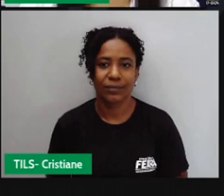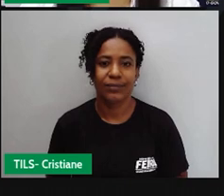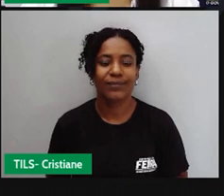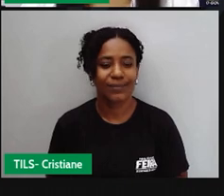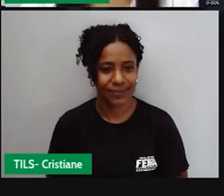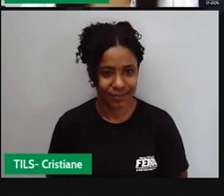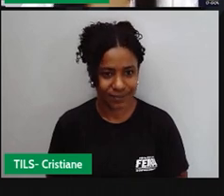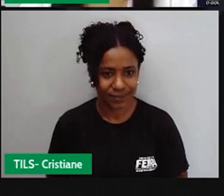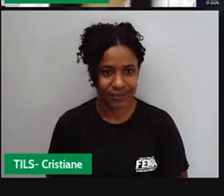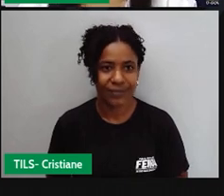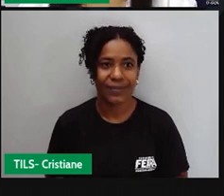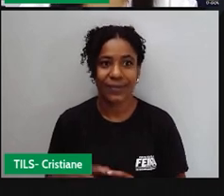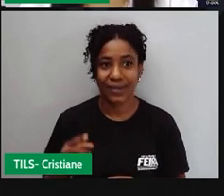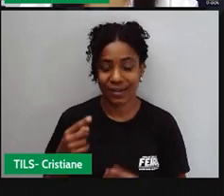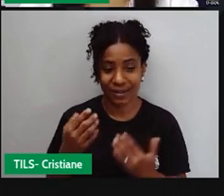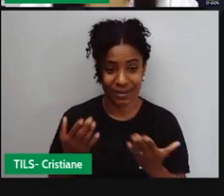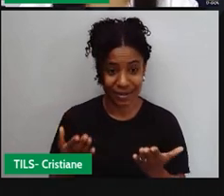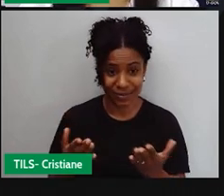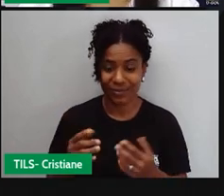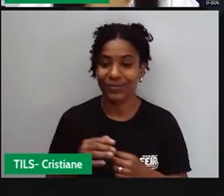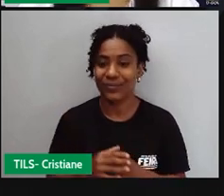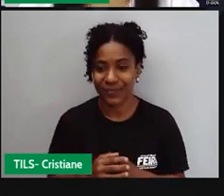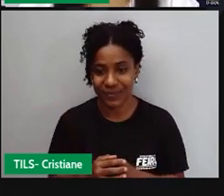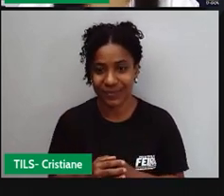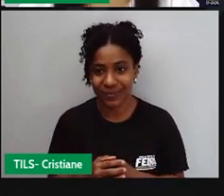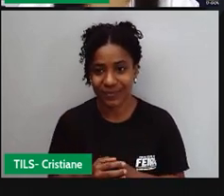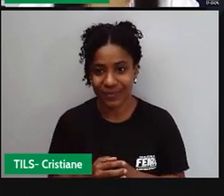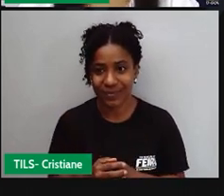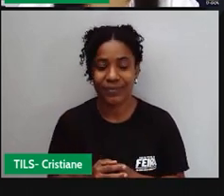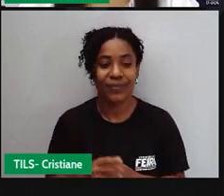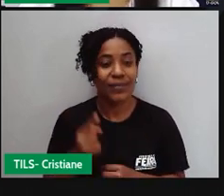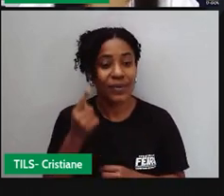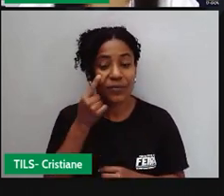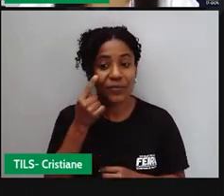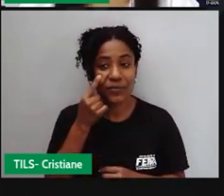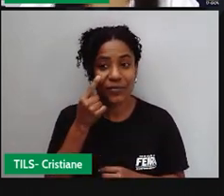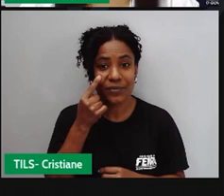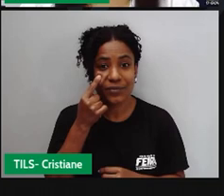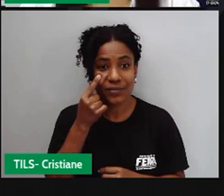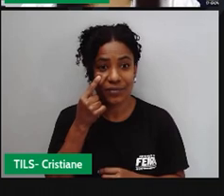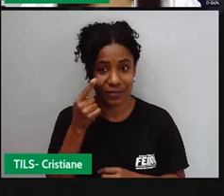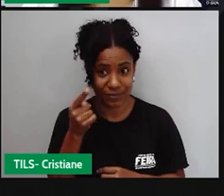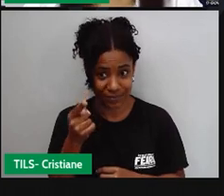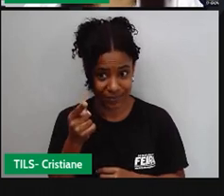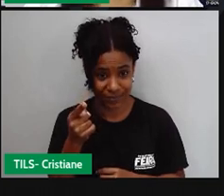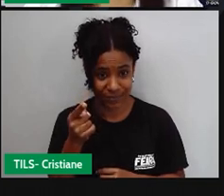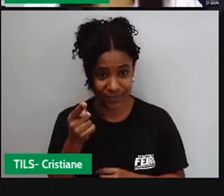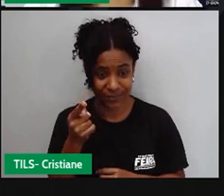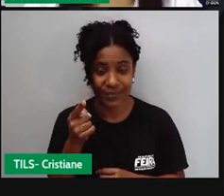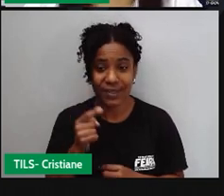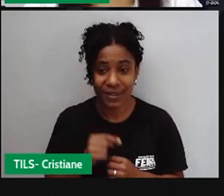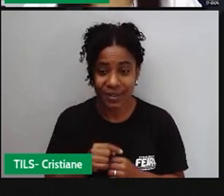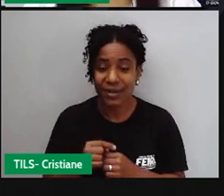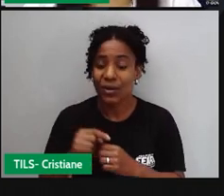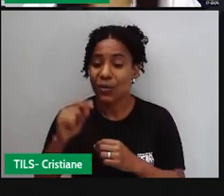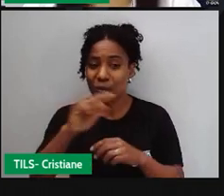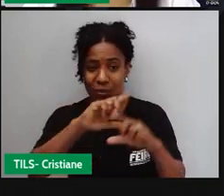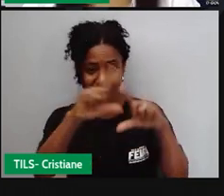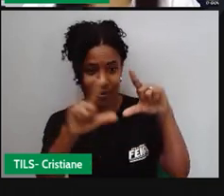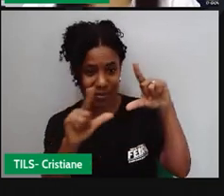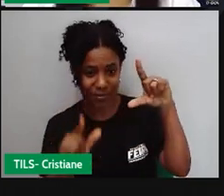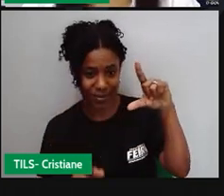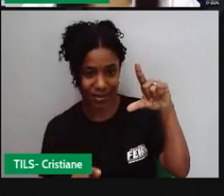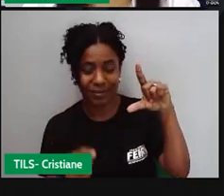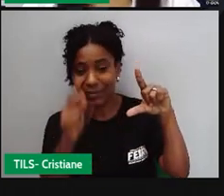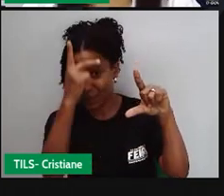E a gente não pode deixar de falar que essa vinda dos africanos para o